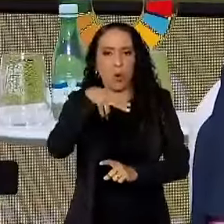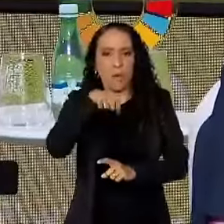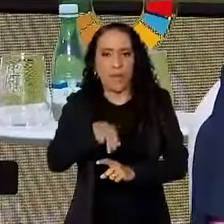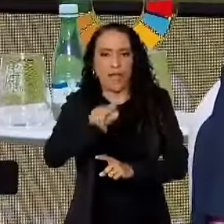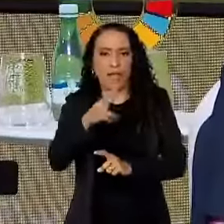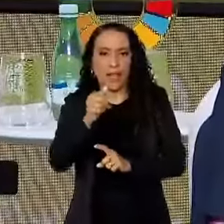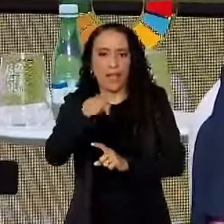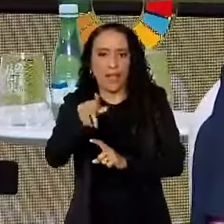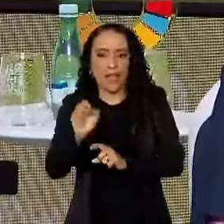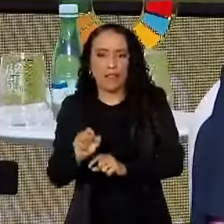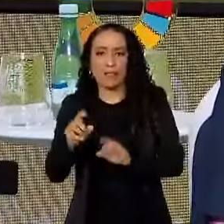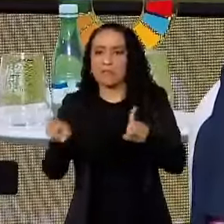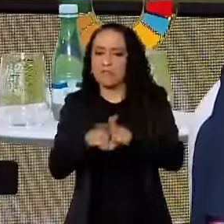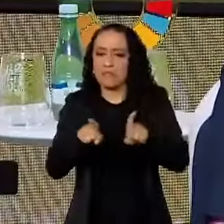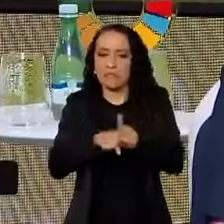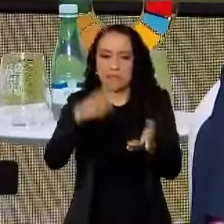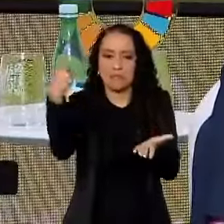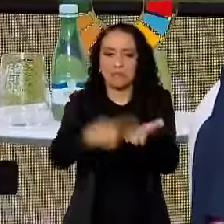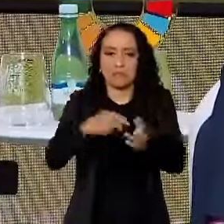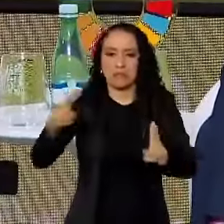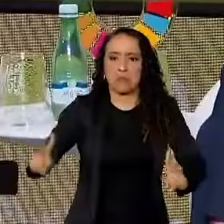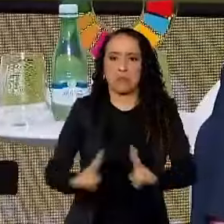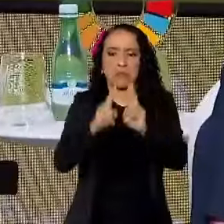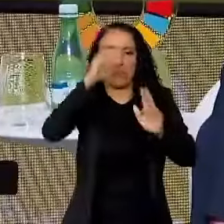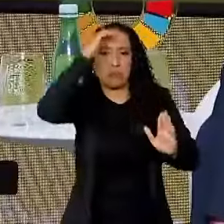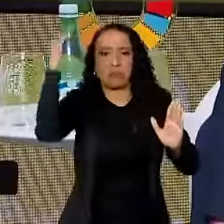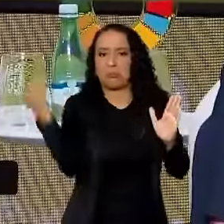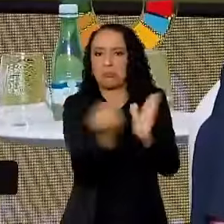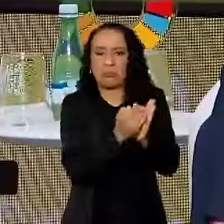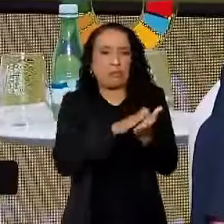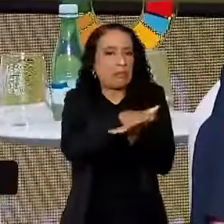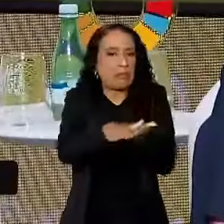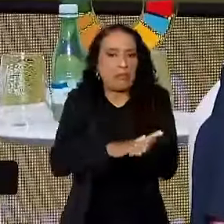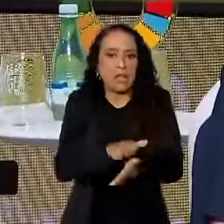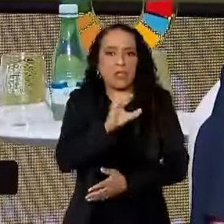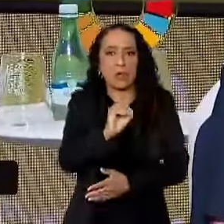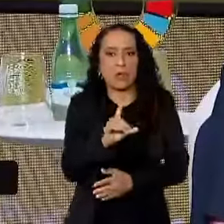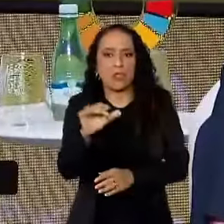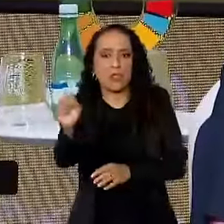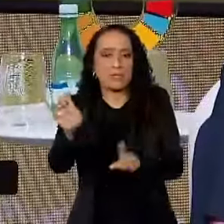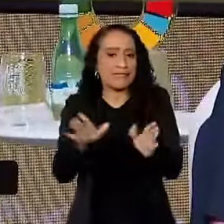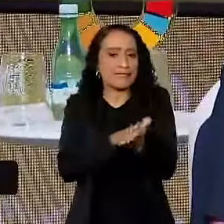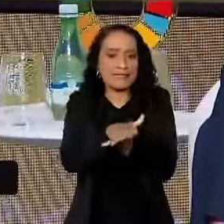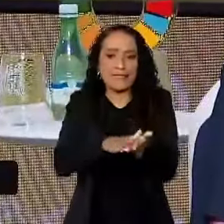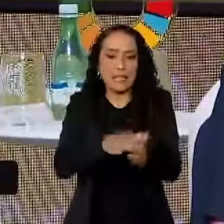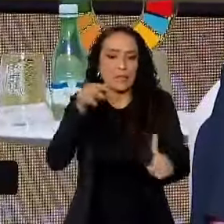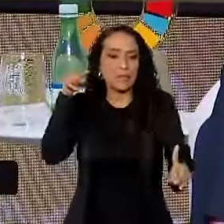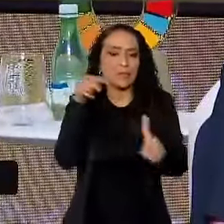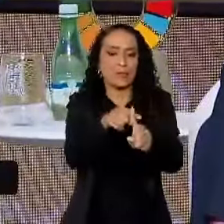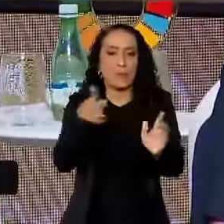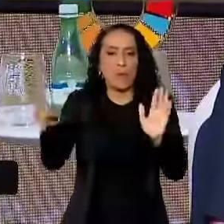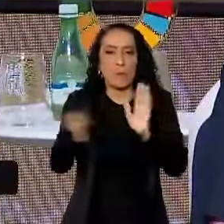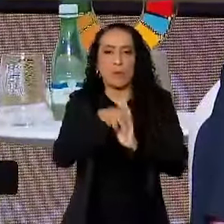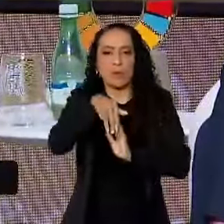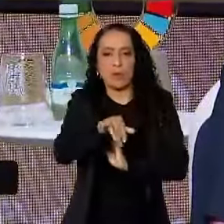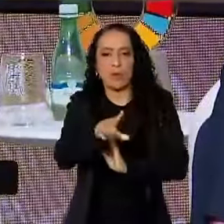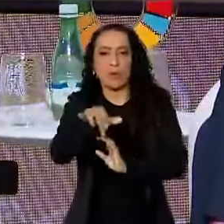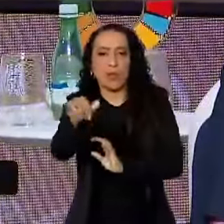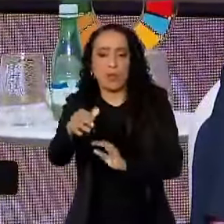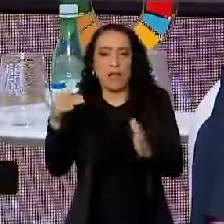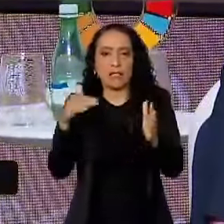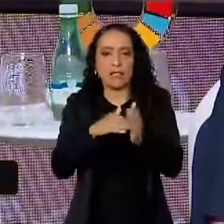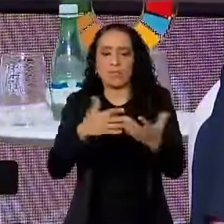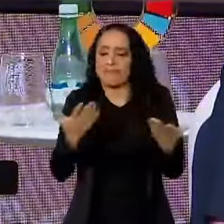cumpriu o Acordo de Paris. Não se cumpriu as ODS. Não se cumpriu a meta do milênio, sabe, que era até